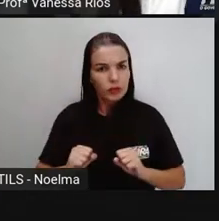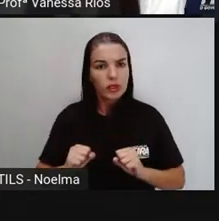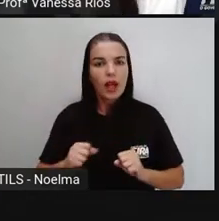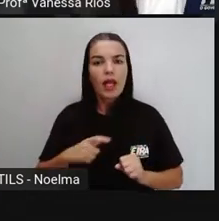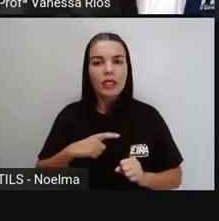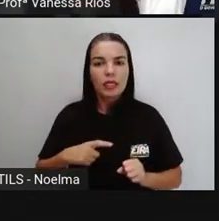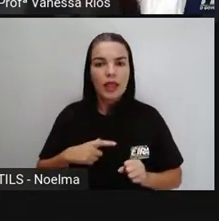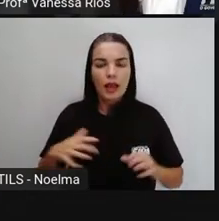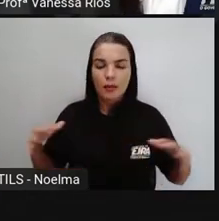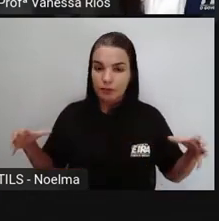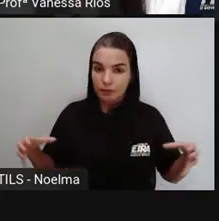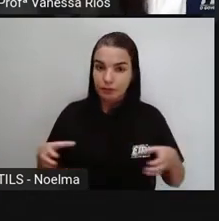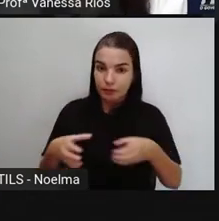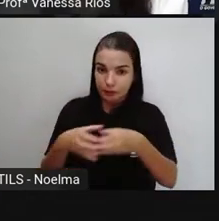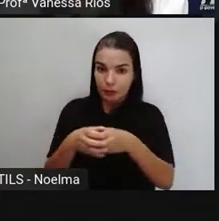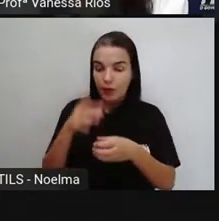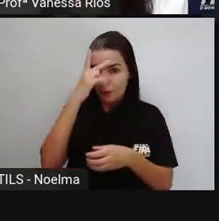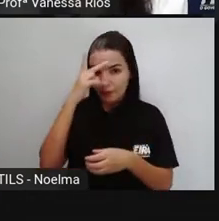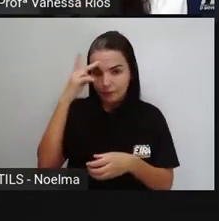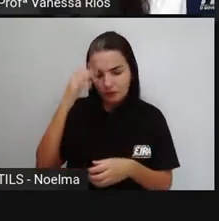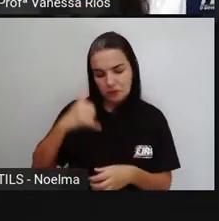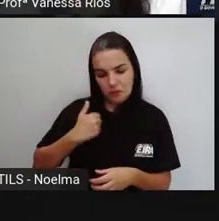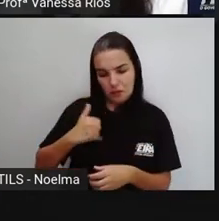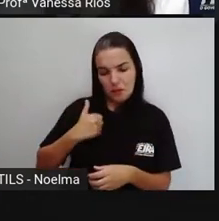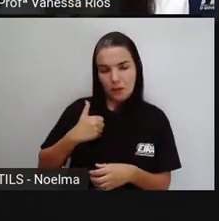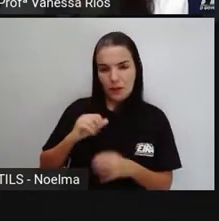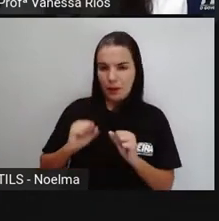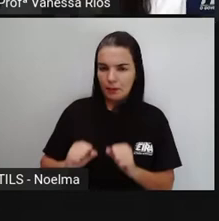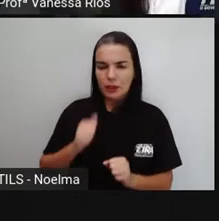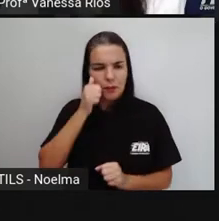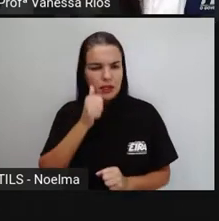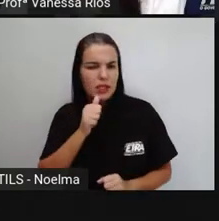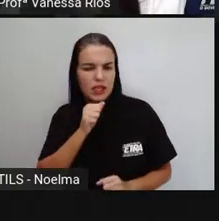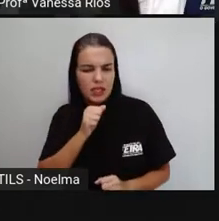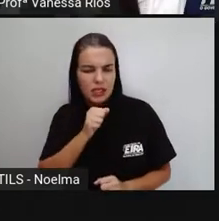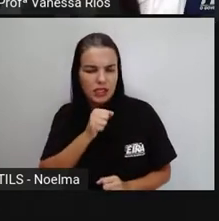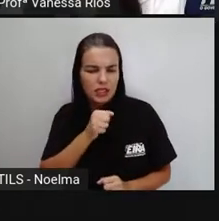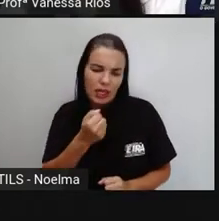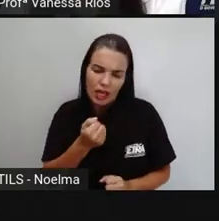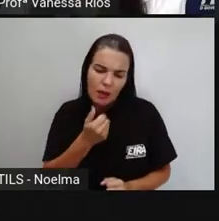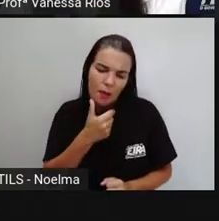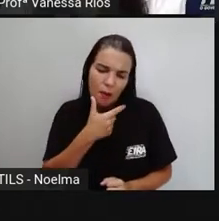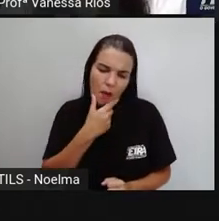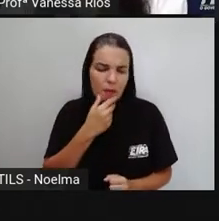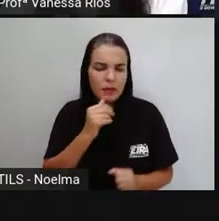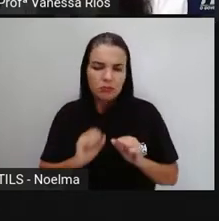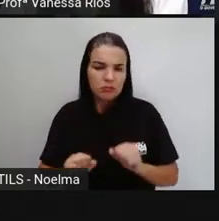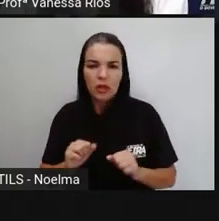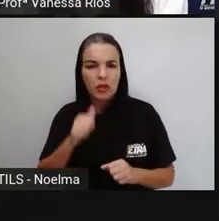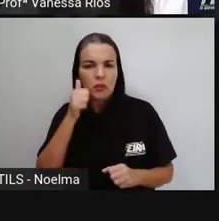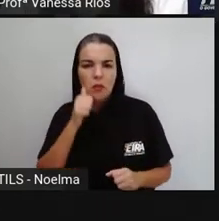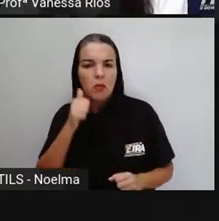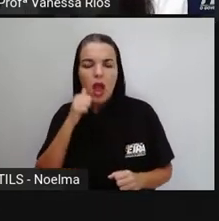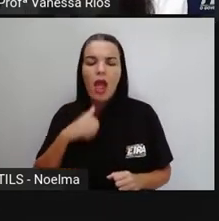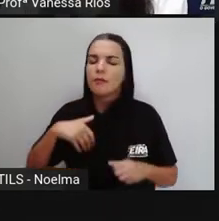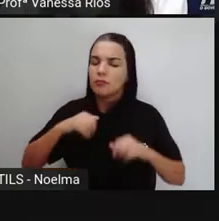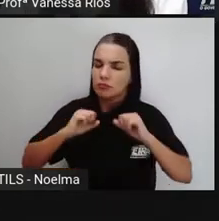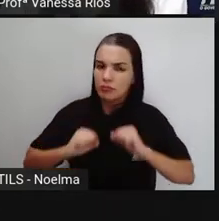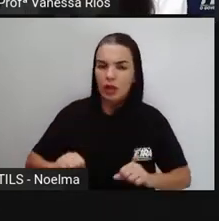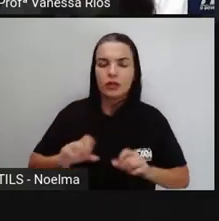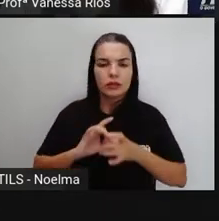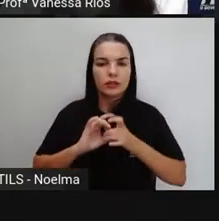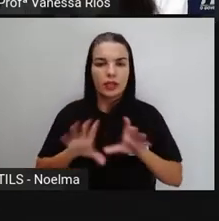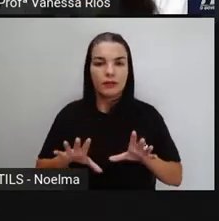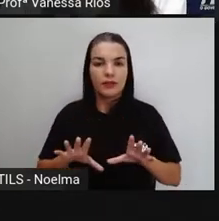compostos por pessoas de diversas idades, por meninos, meninas, homens, mulheres. Mas a gente observa aí que o coral